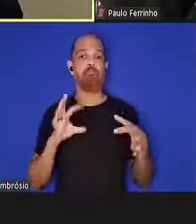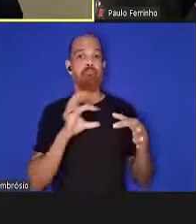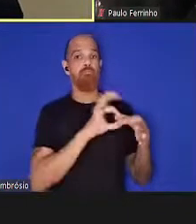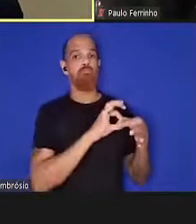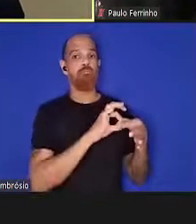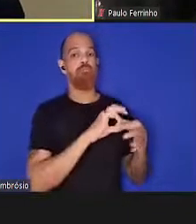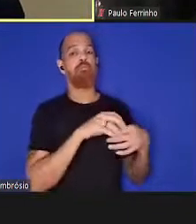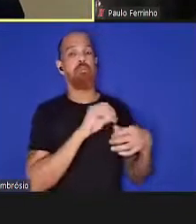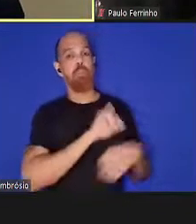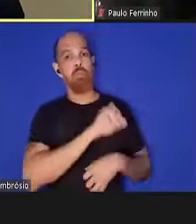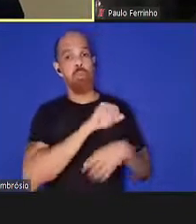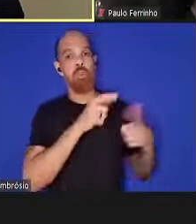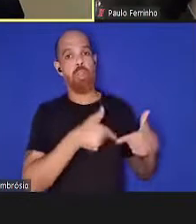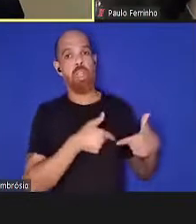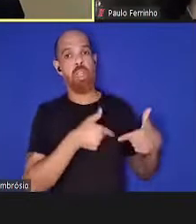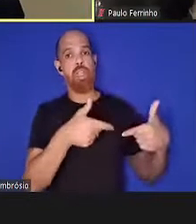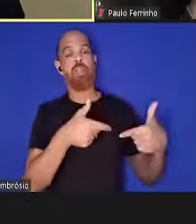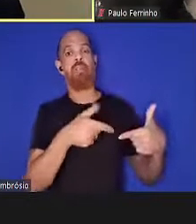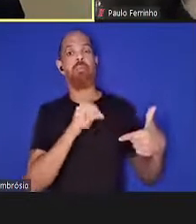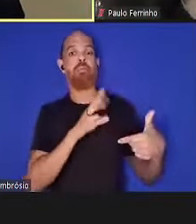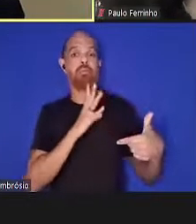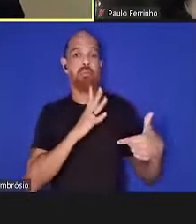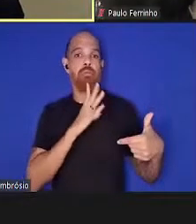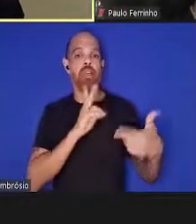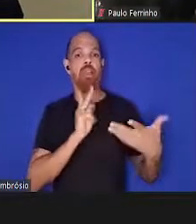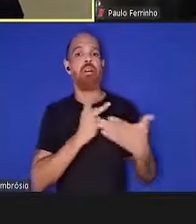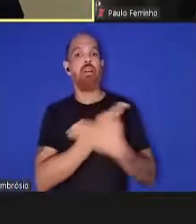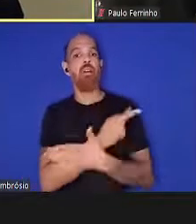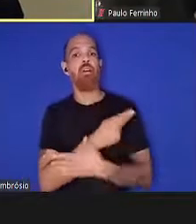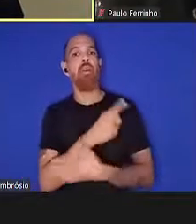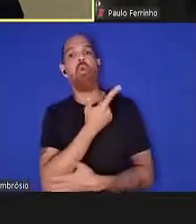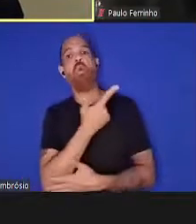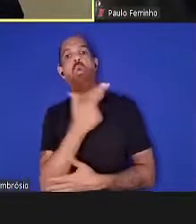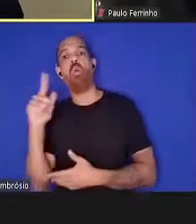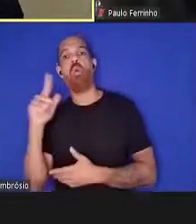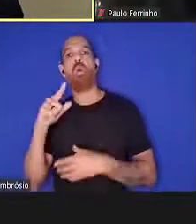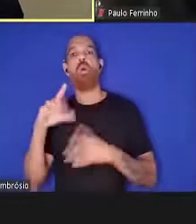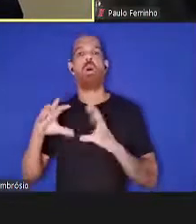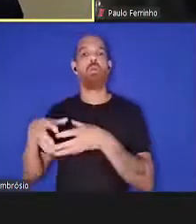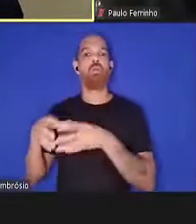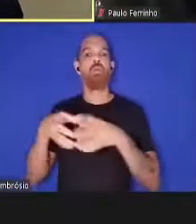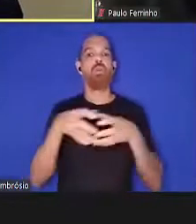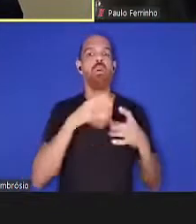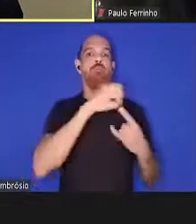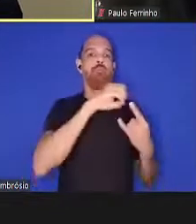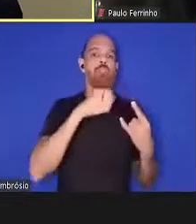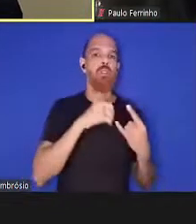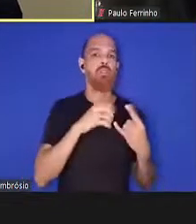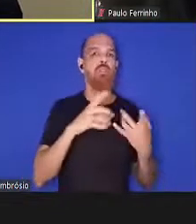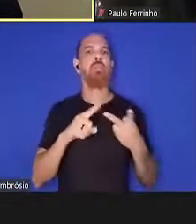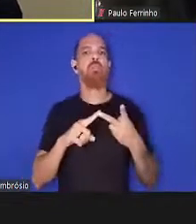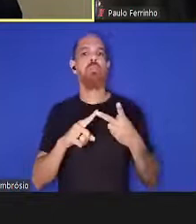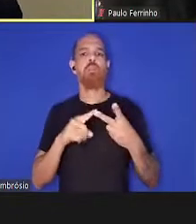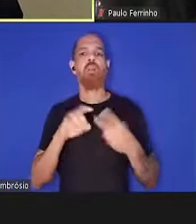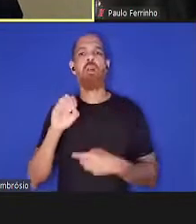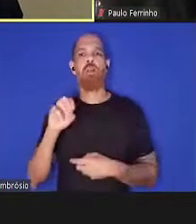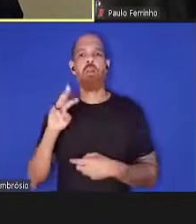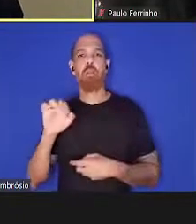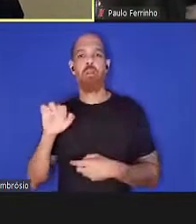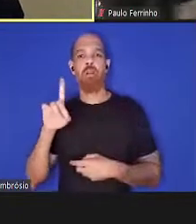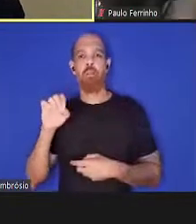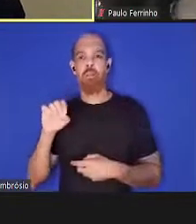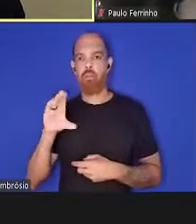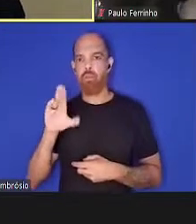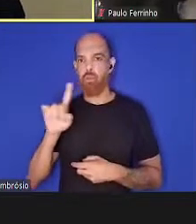iniciativa, tal como tem vindo a acontecer em outras organizadas para Fio Cruz, Instituto Osvaldo Cruz e Parmanguinhos.